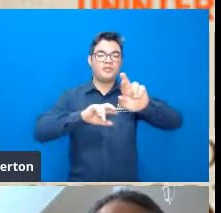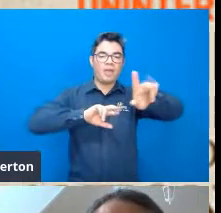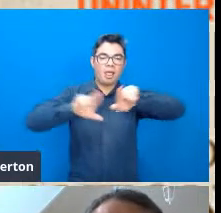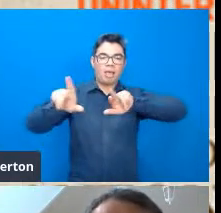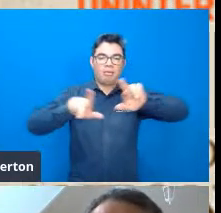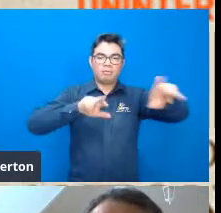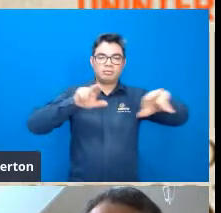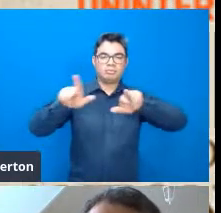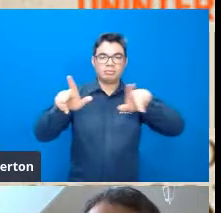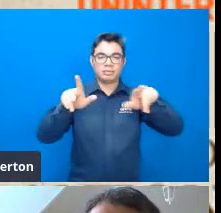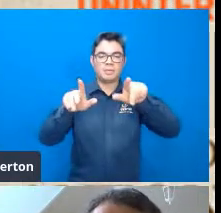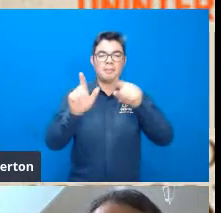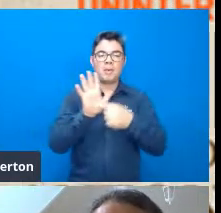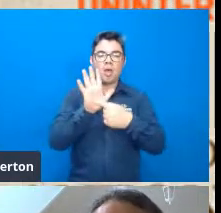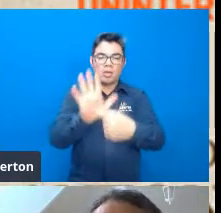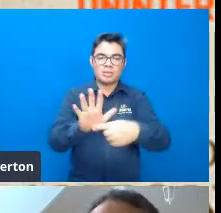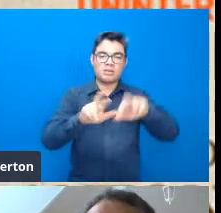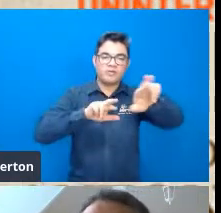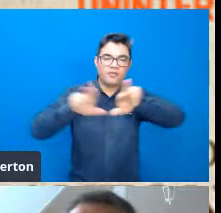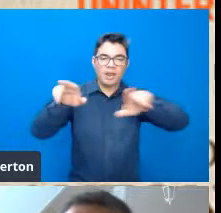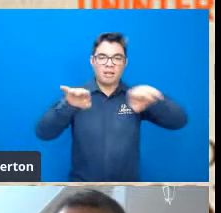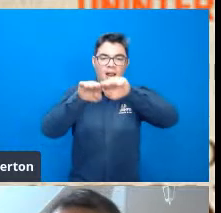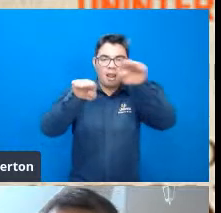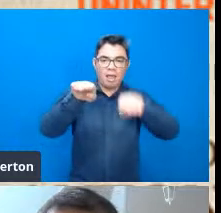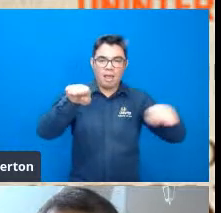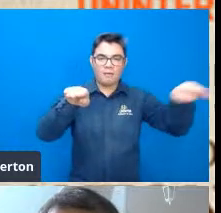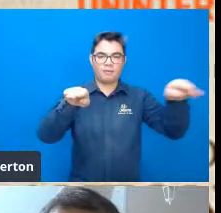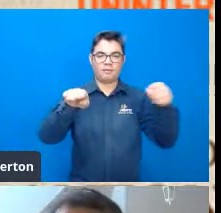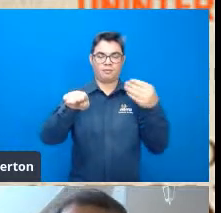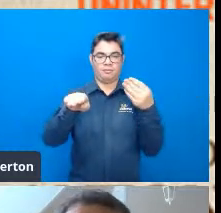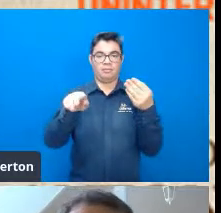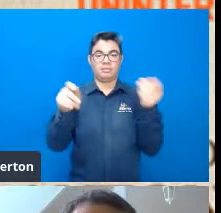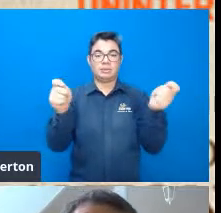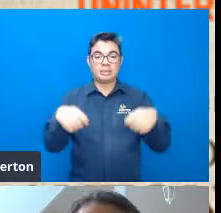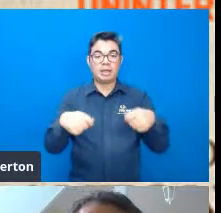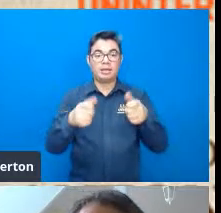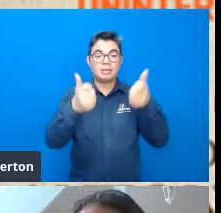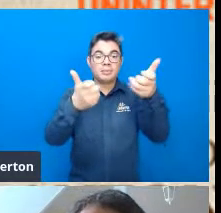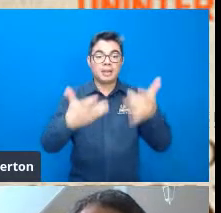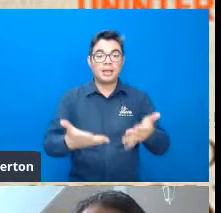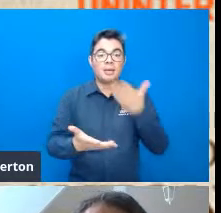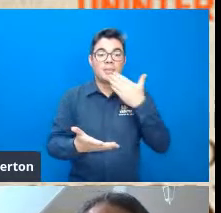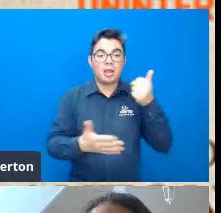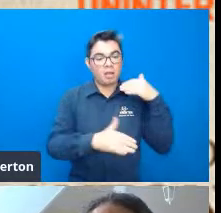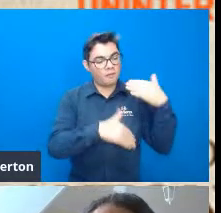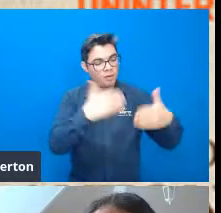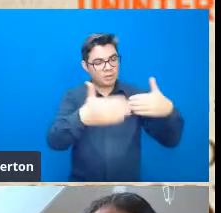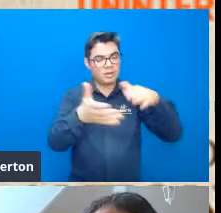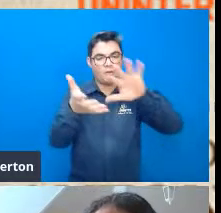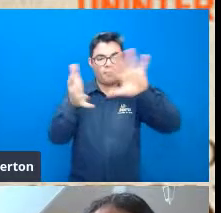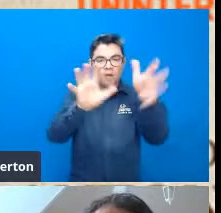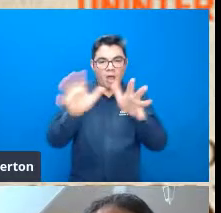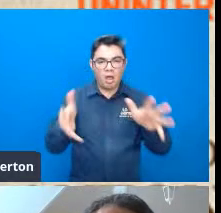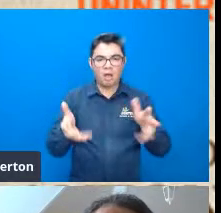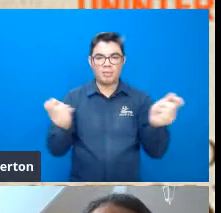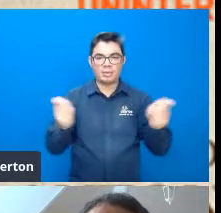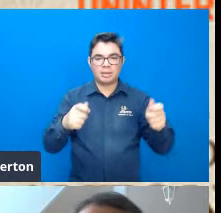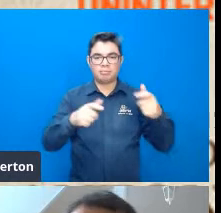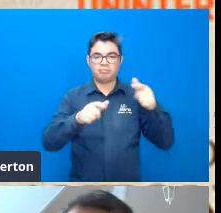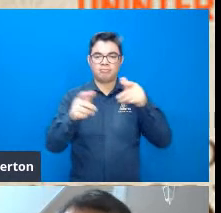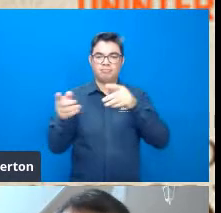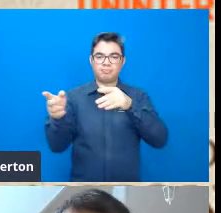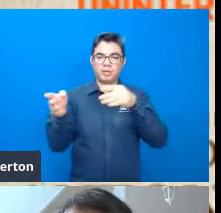expressam anomalias no relevo que auxiliam na explicação da evolução das formas e de processos atuantes